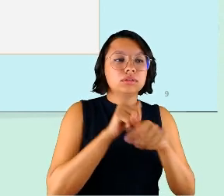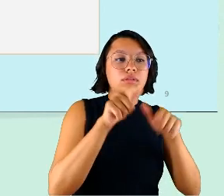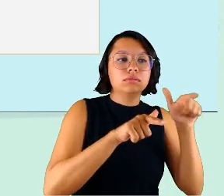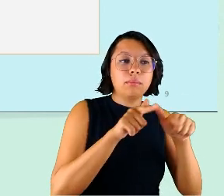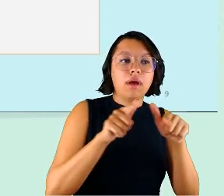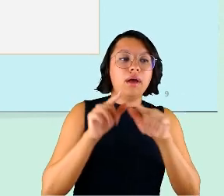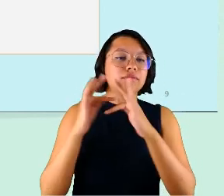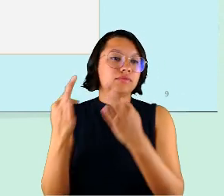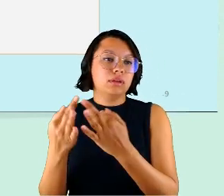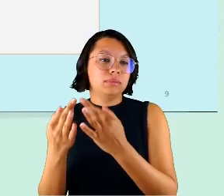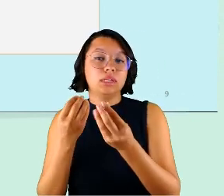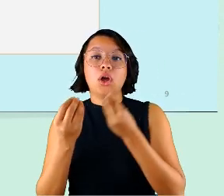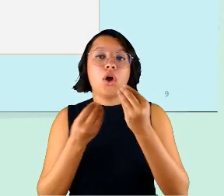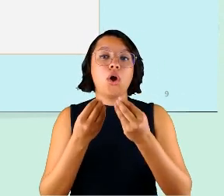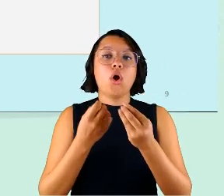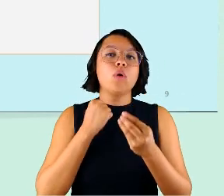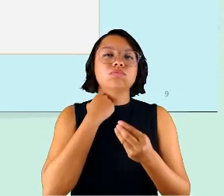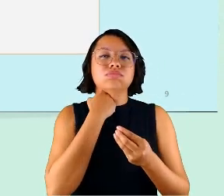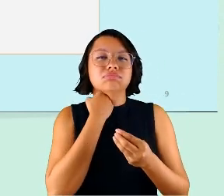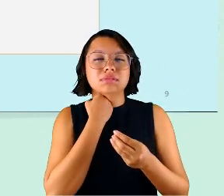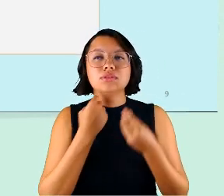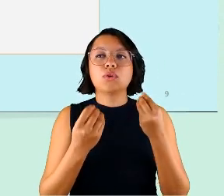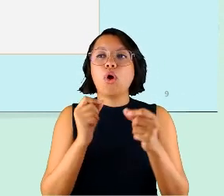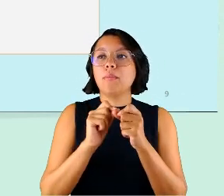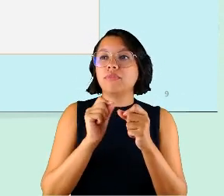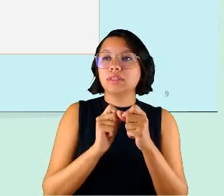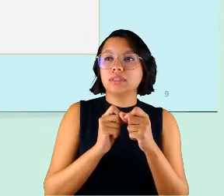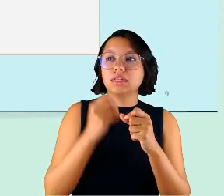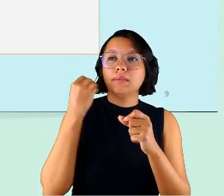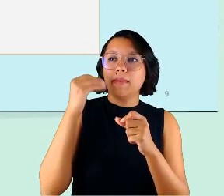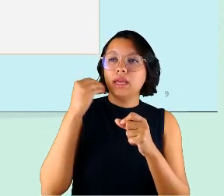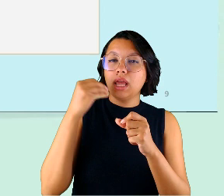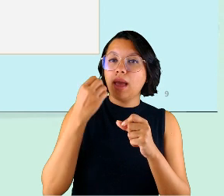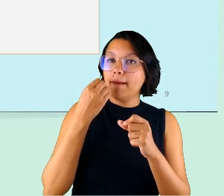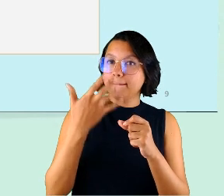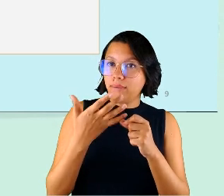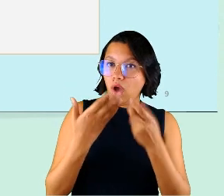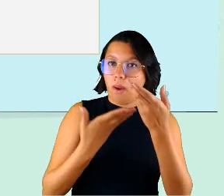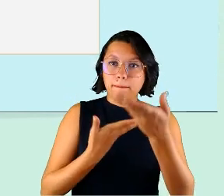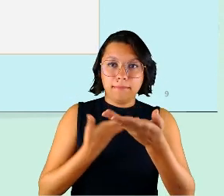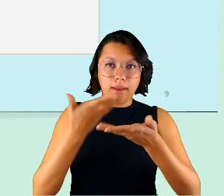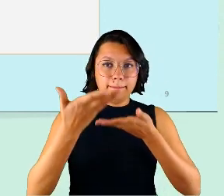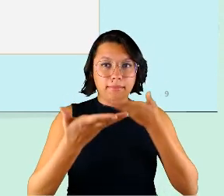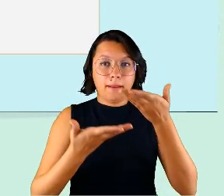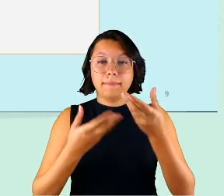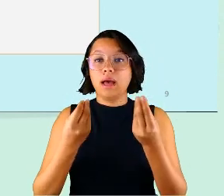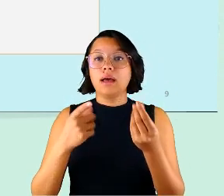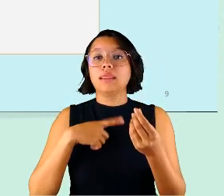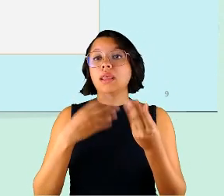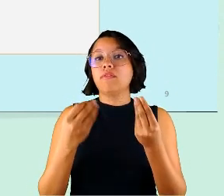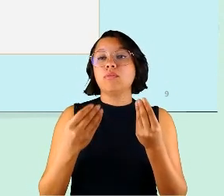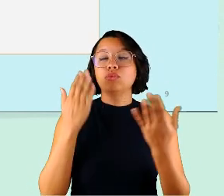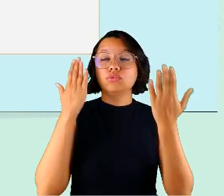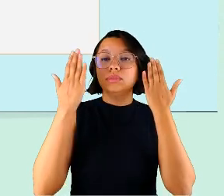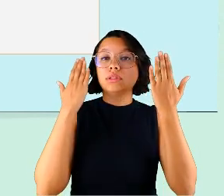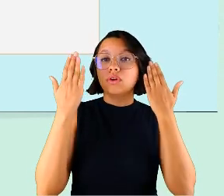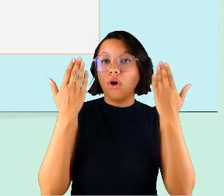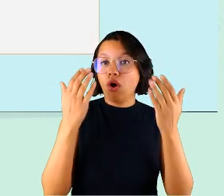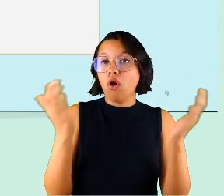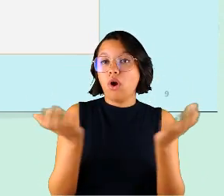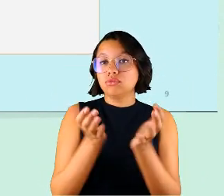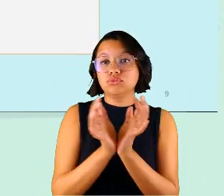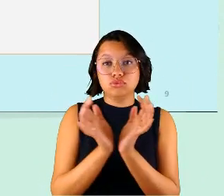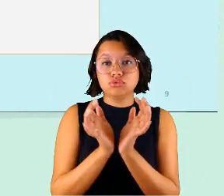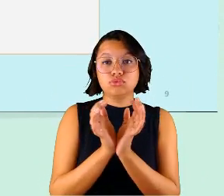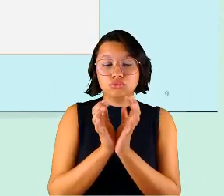momento de estresse trocar experiências positivas houve muita atuação de psicólogos nesses grupos